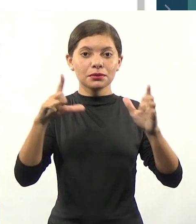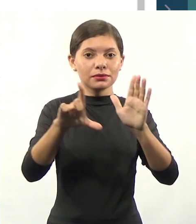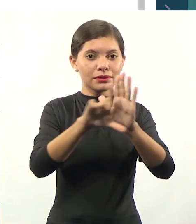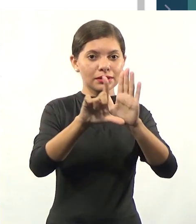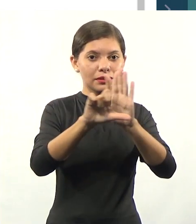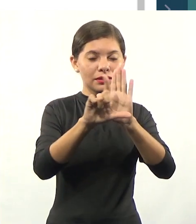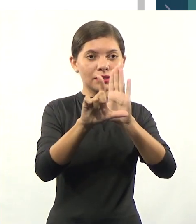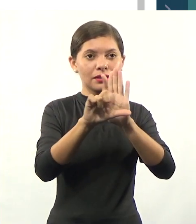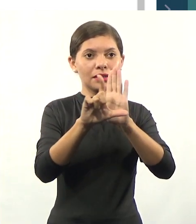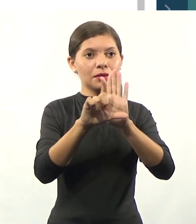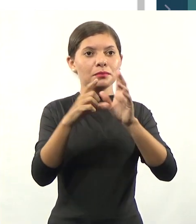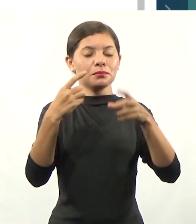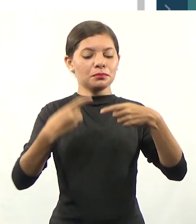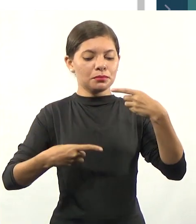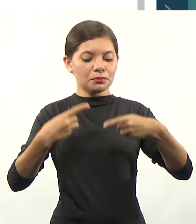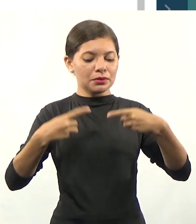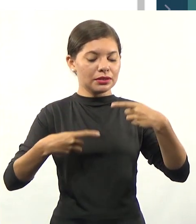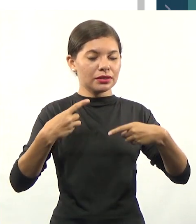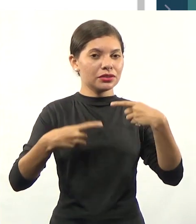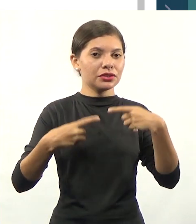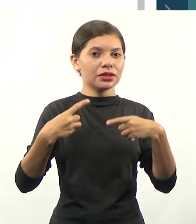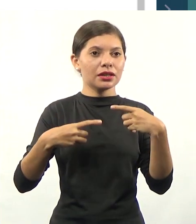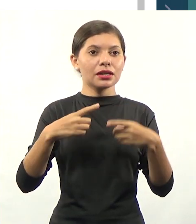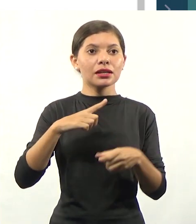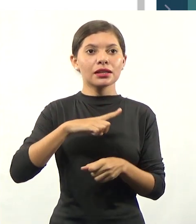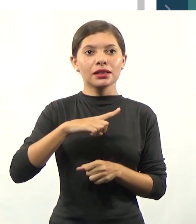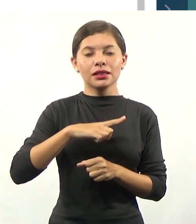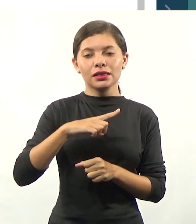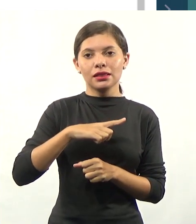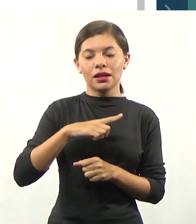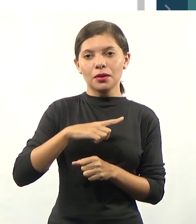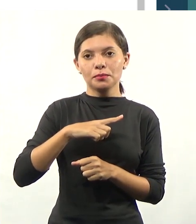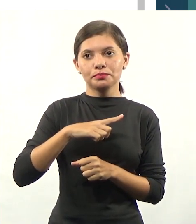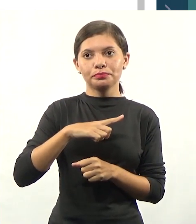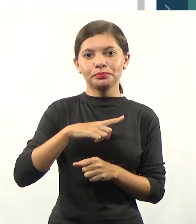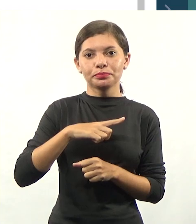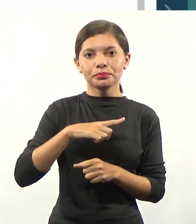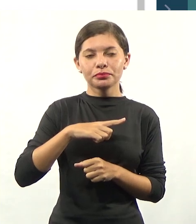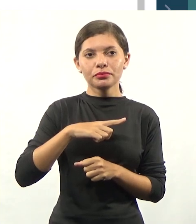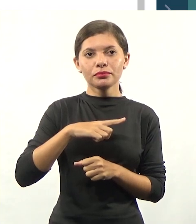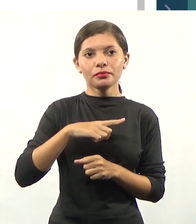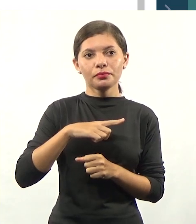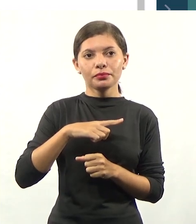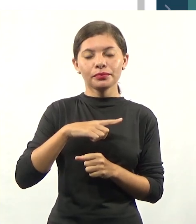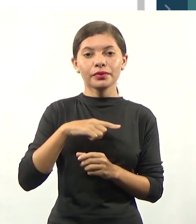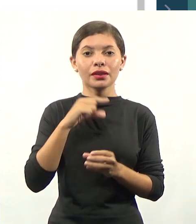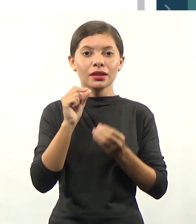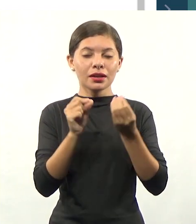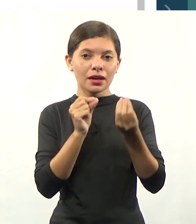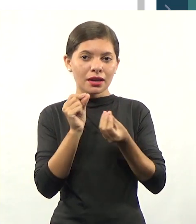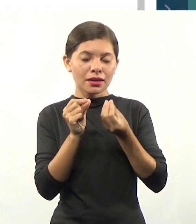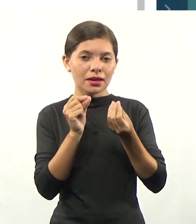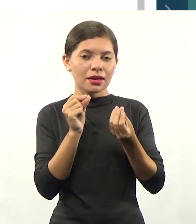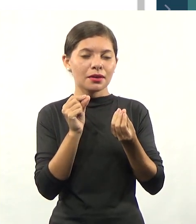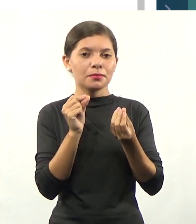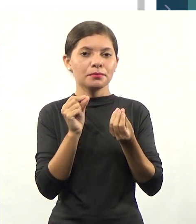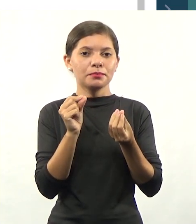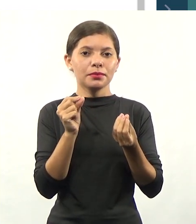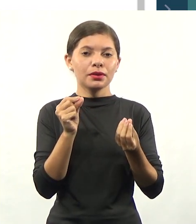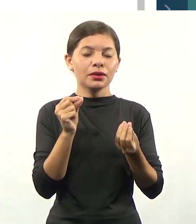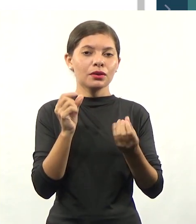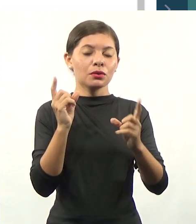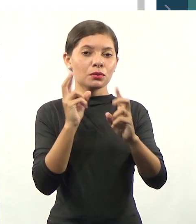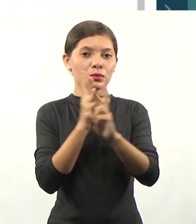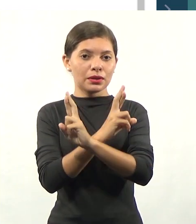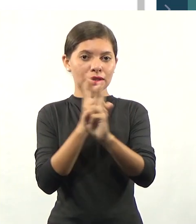por políticas públicas, ela tem sido um tanto mediana com relação à